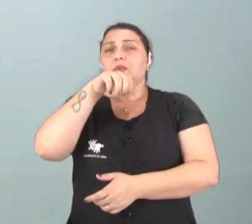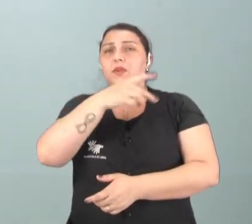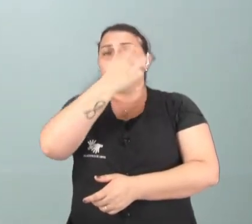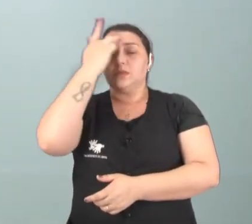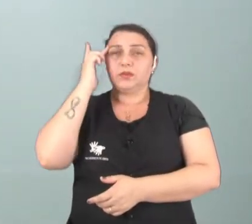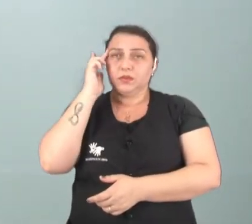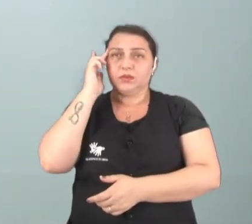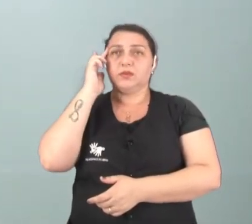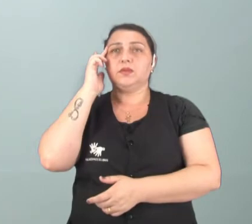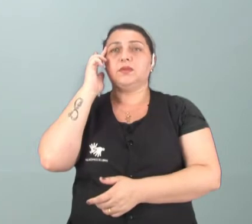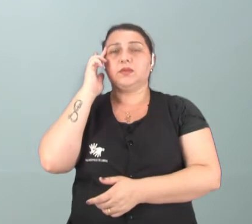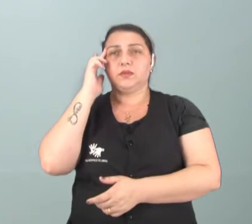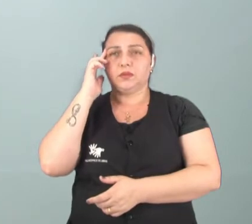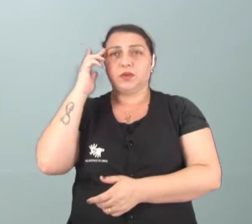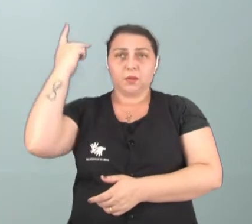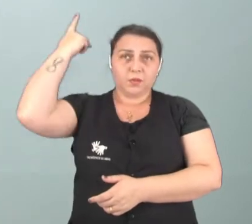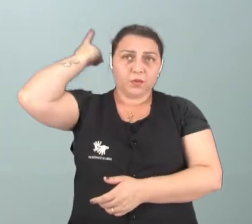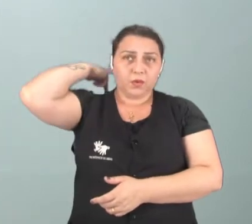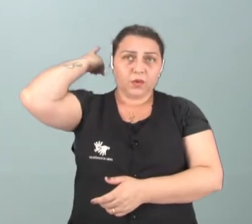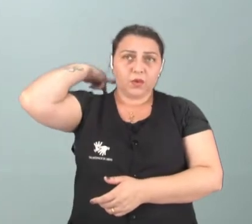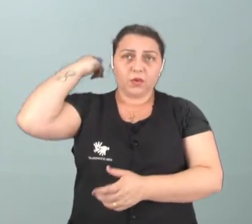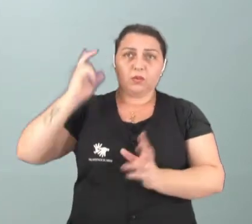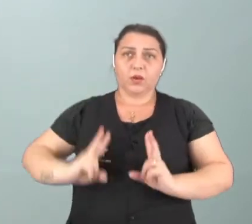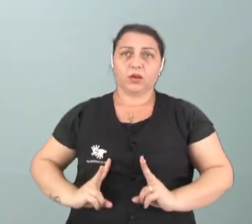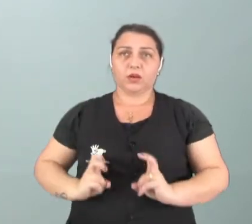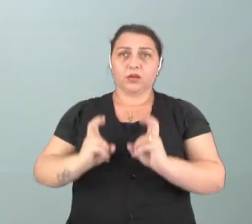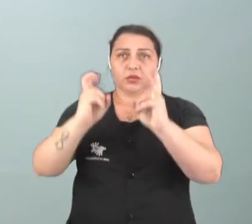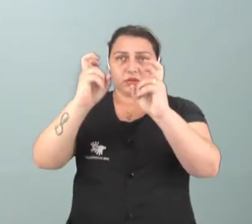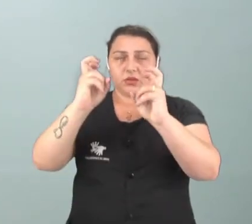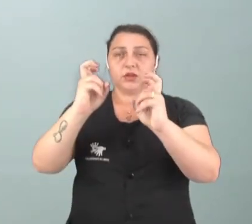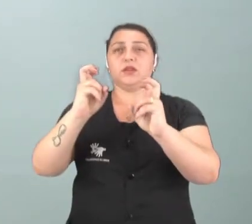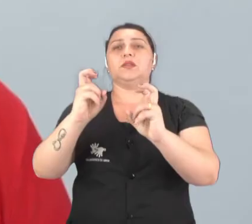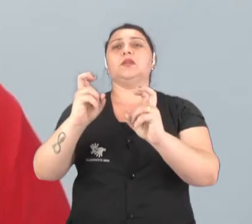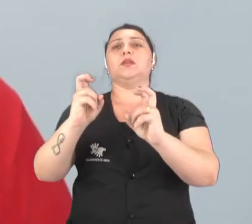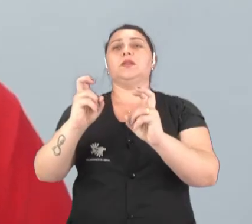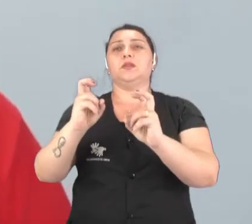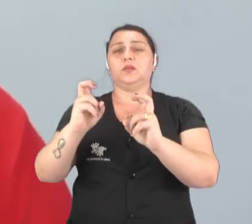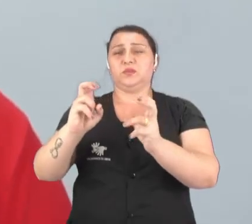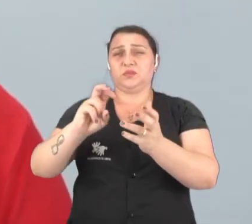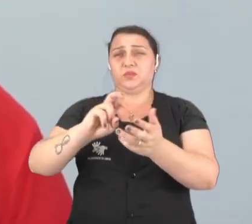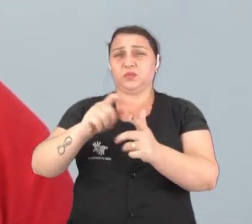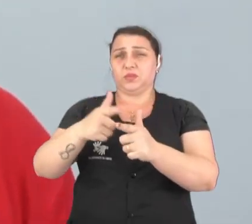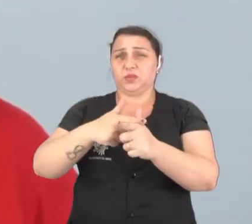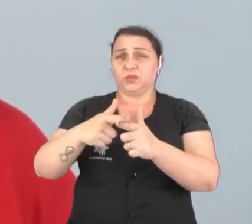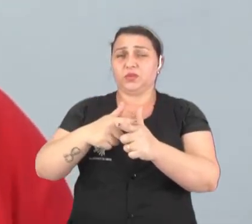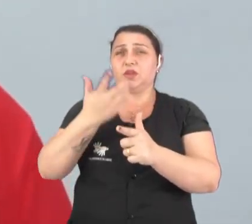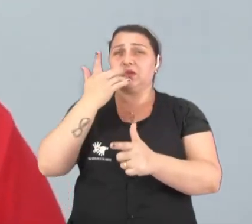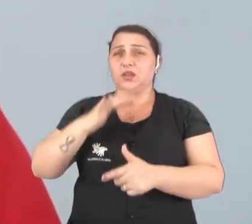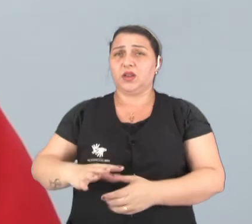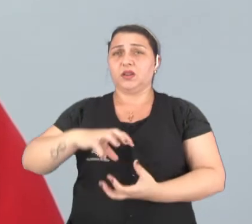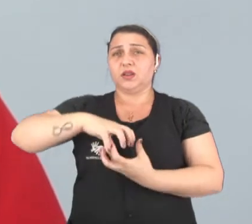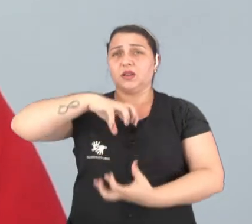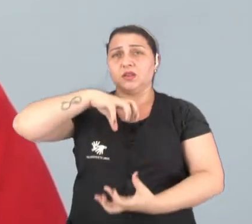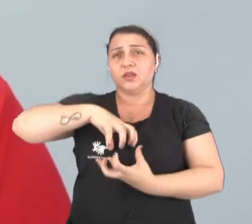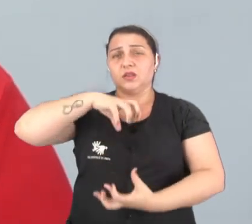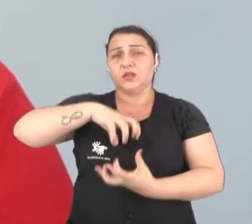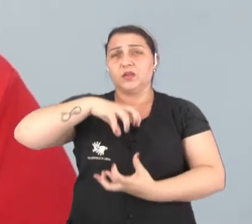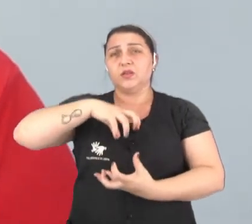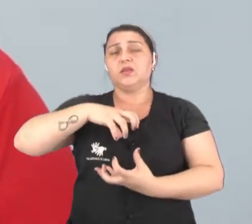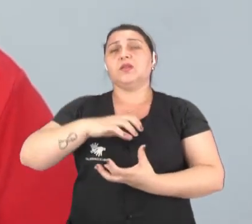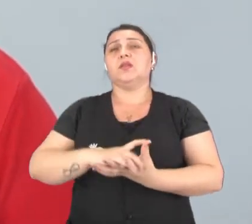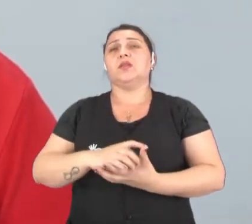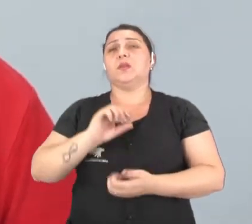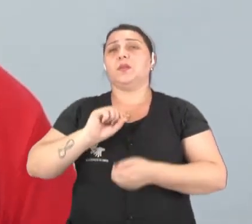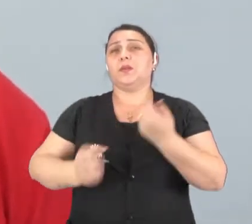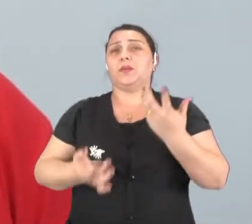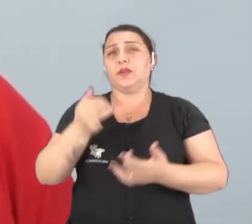causa efizema pulmonar, causa câncer, né? Provoca vários problemas nas pessoas, em crianças e idosos, procuraram